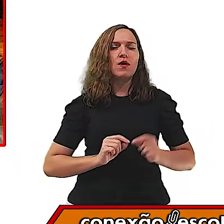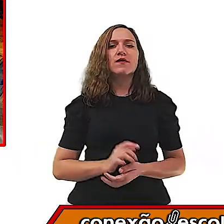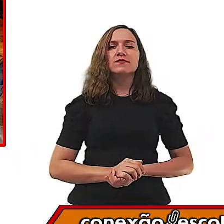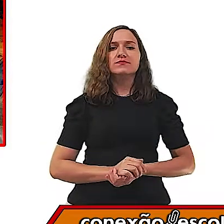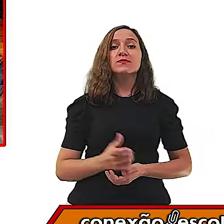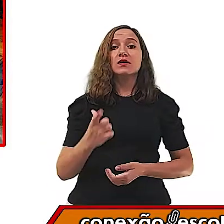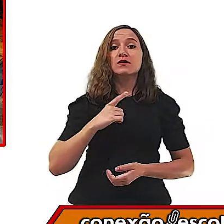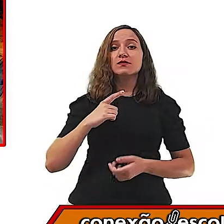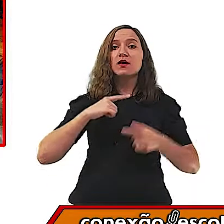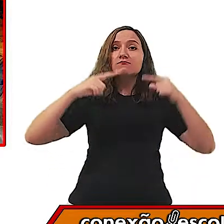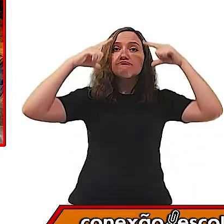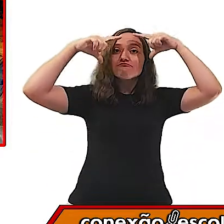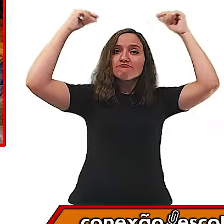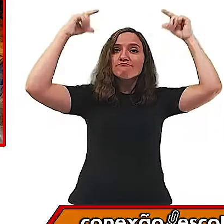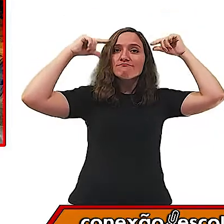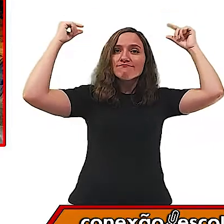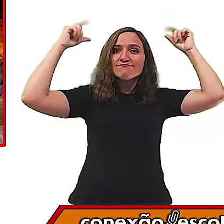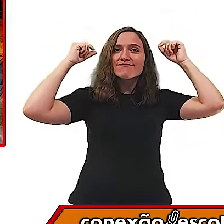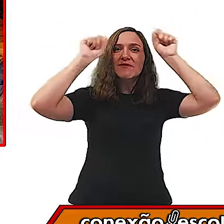penas.